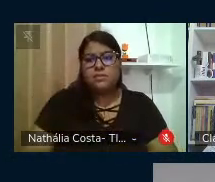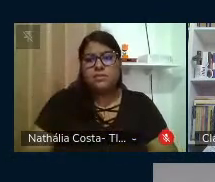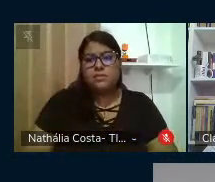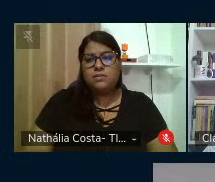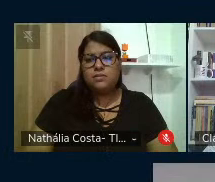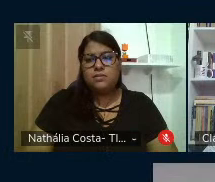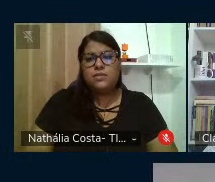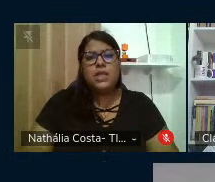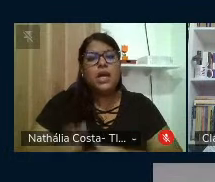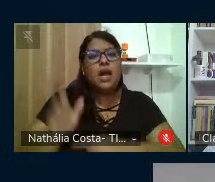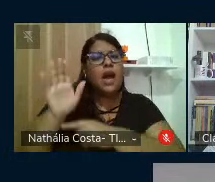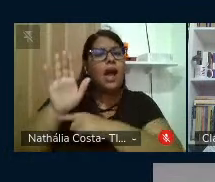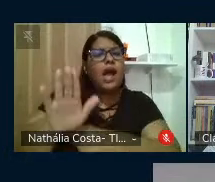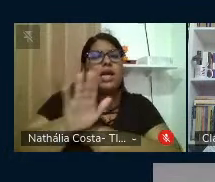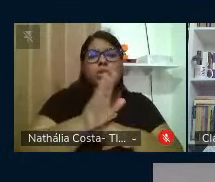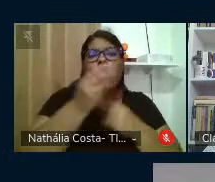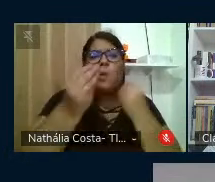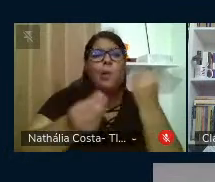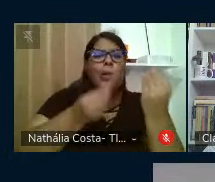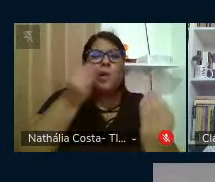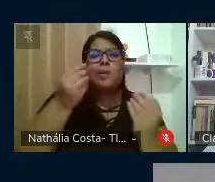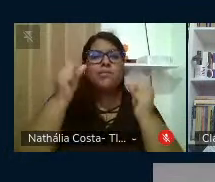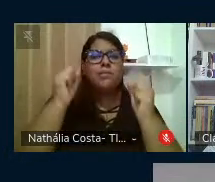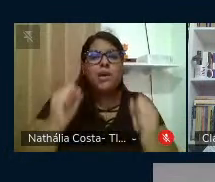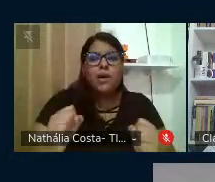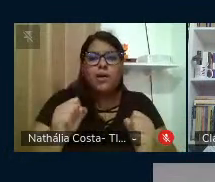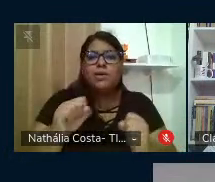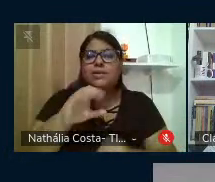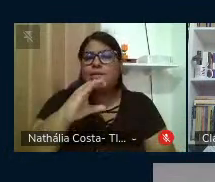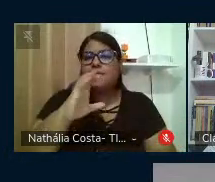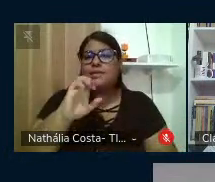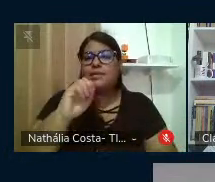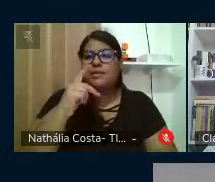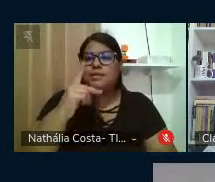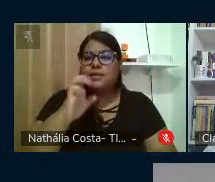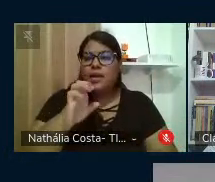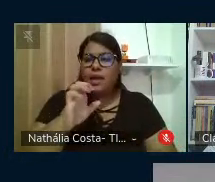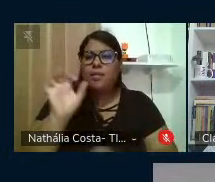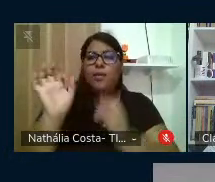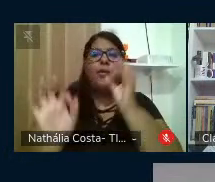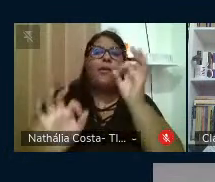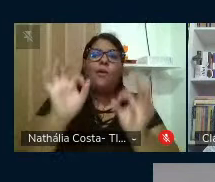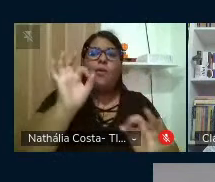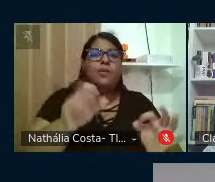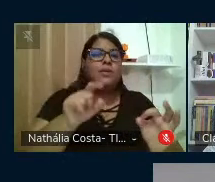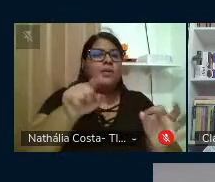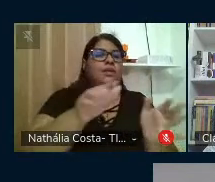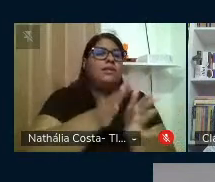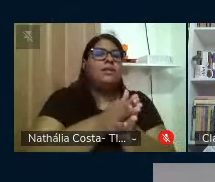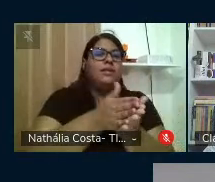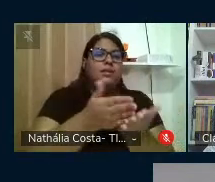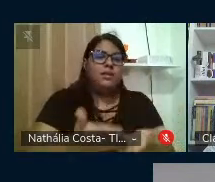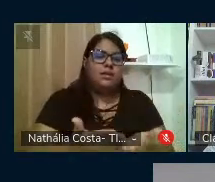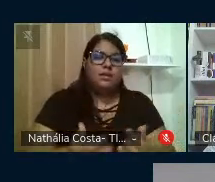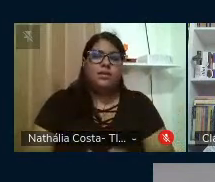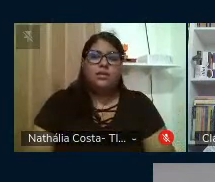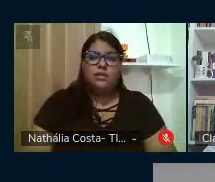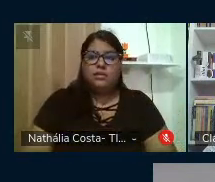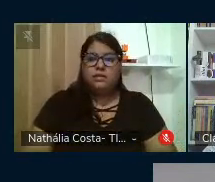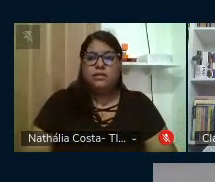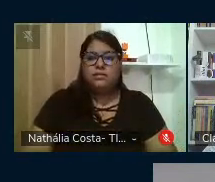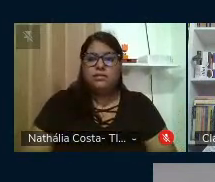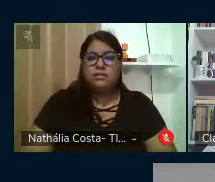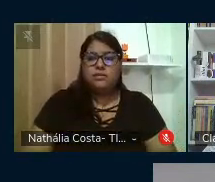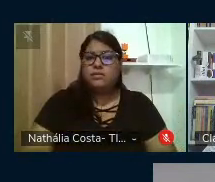que contribuição eu poderia dar, né, a CEP, na construção desse livro. E aí,